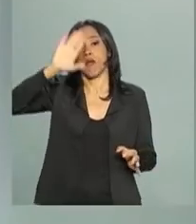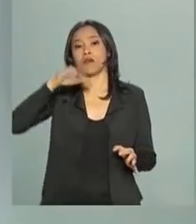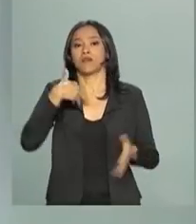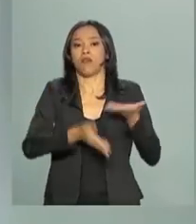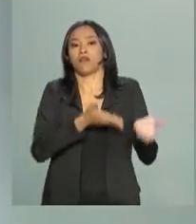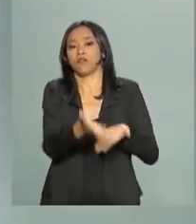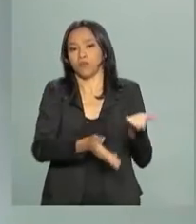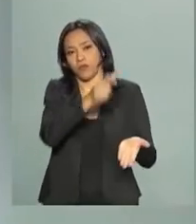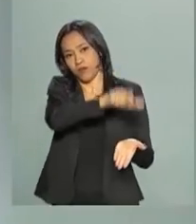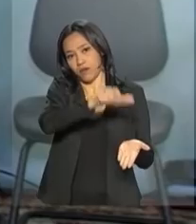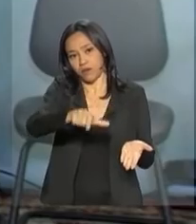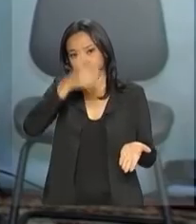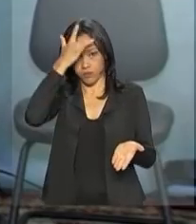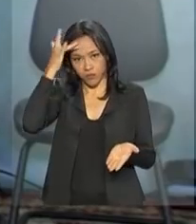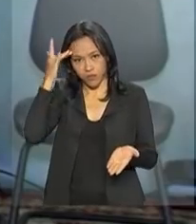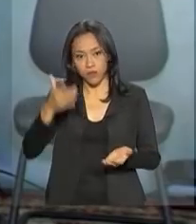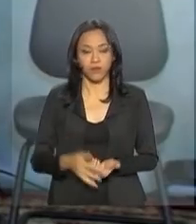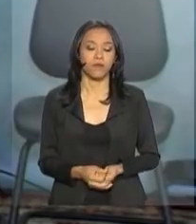perspectiva.